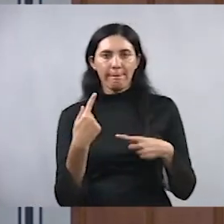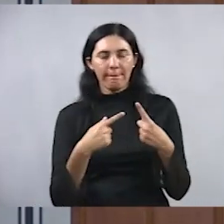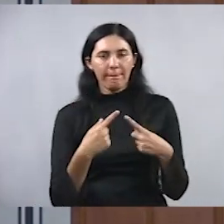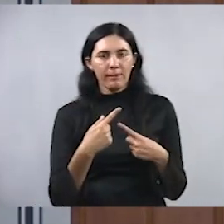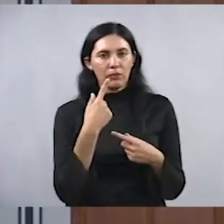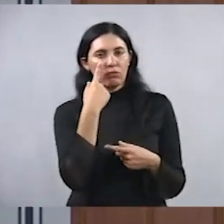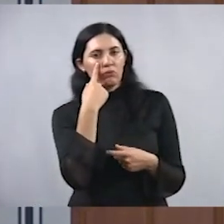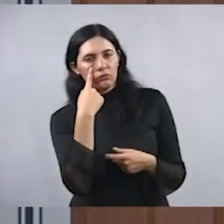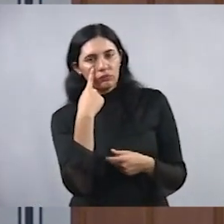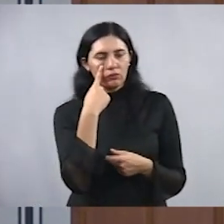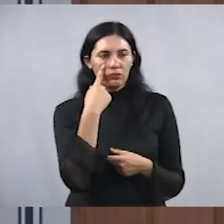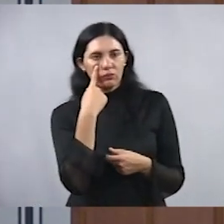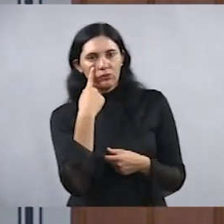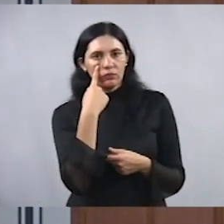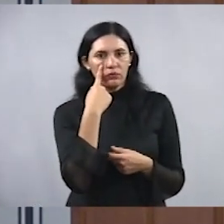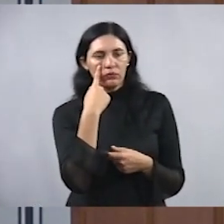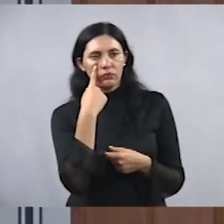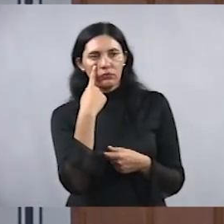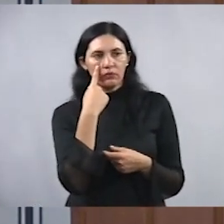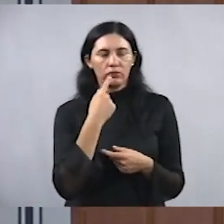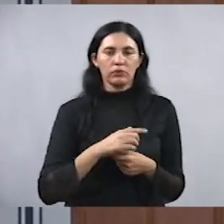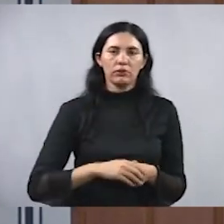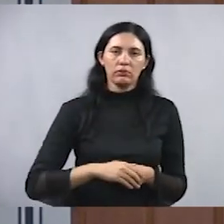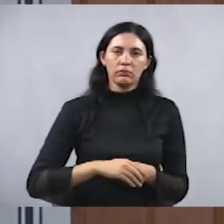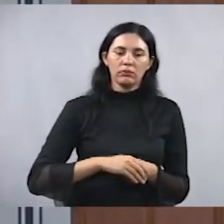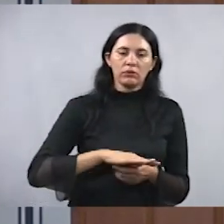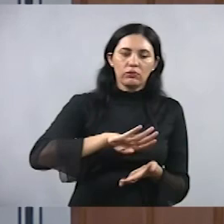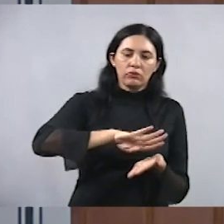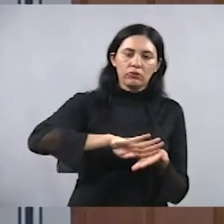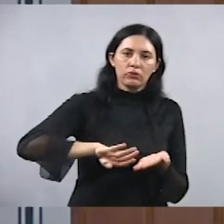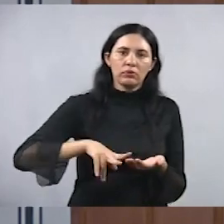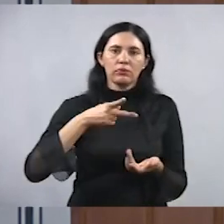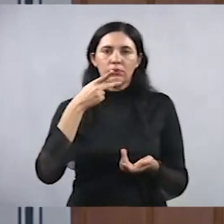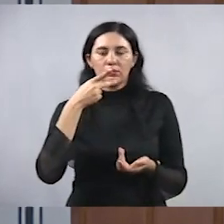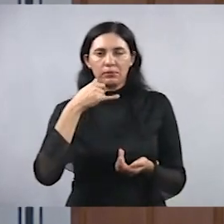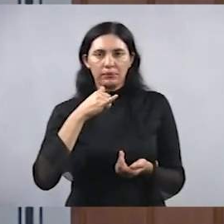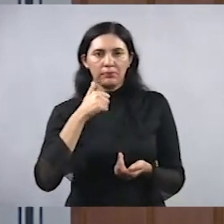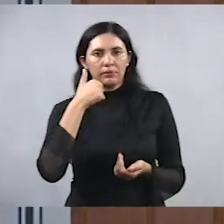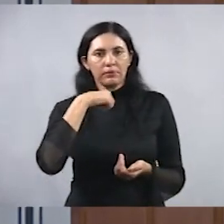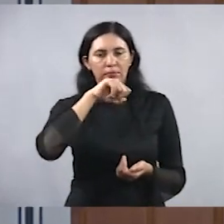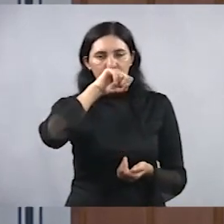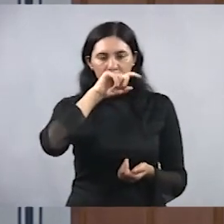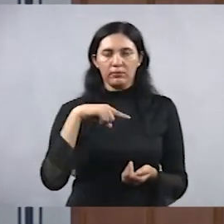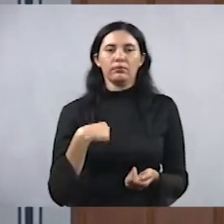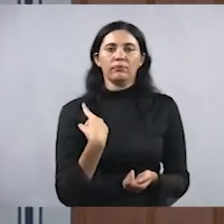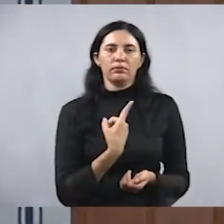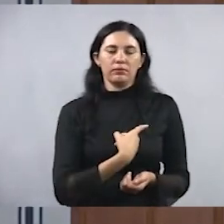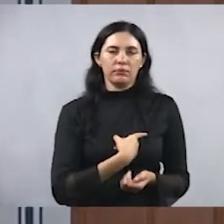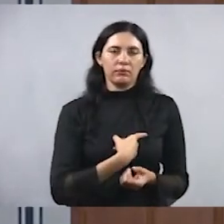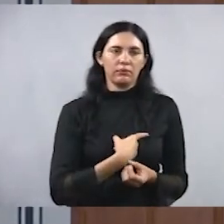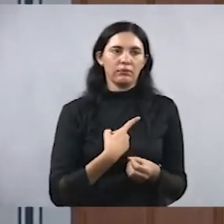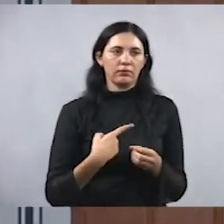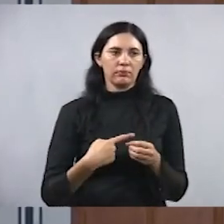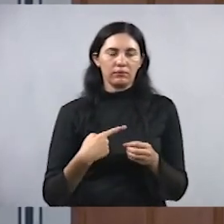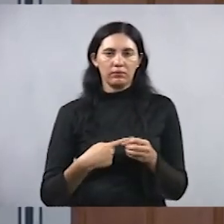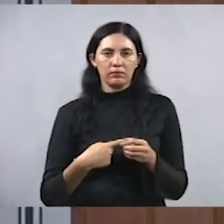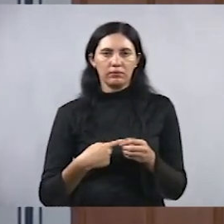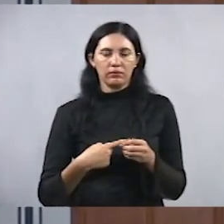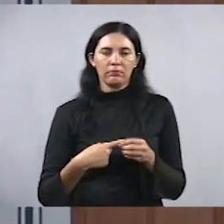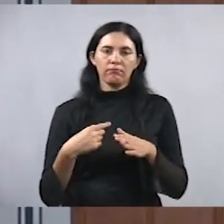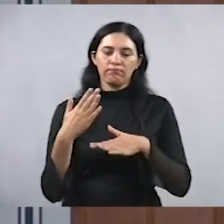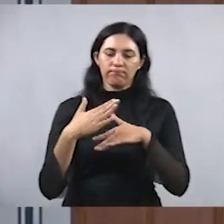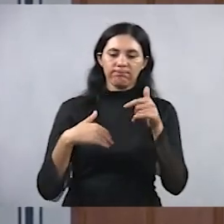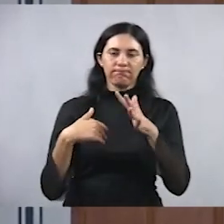que paira essa dúvida nos pais, nas mães, na nossa cidade. Fui procurado por vários